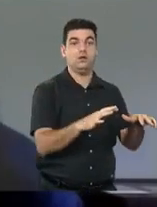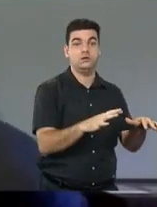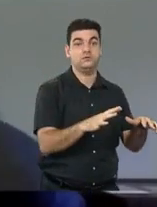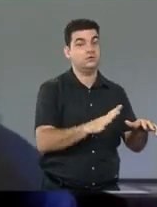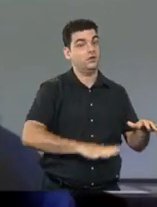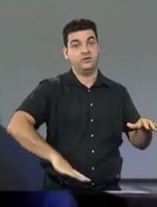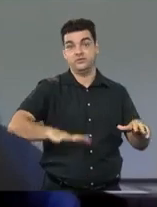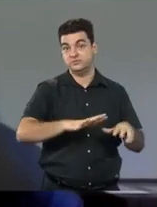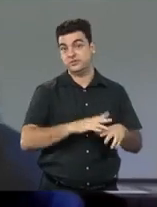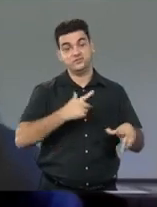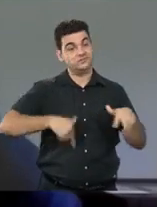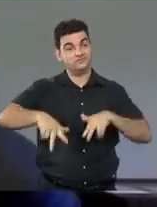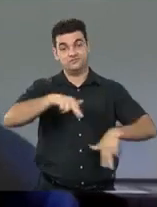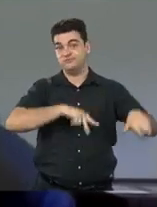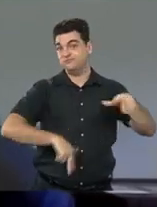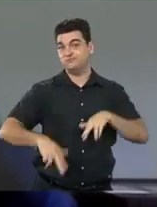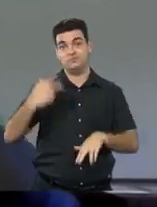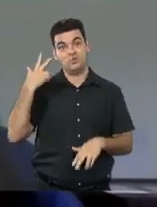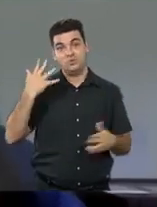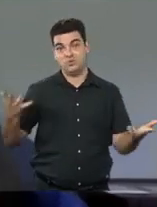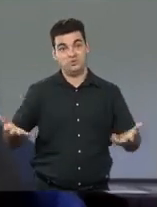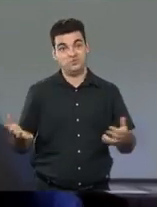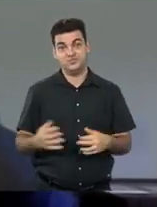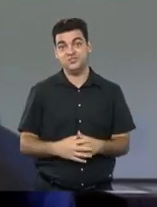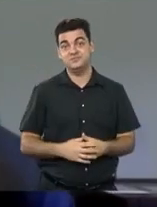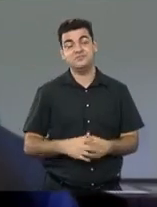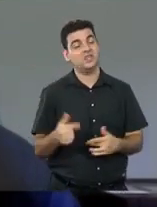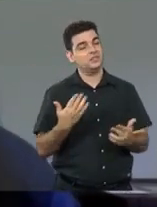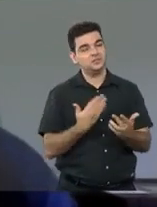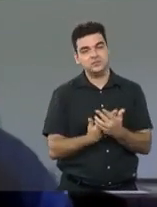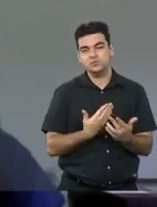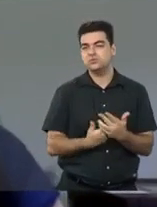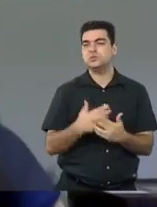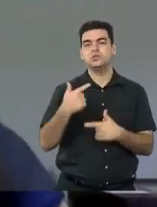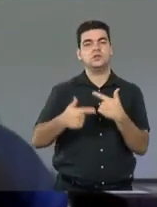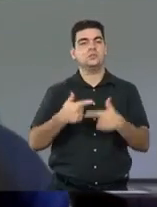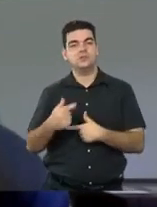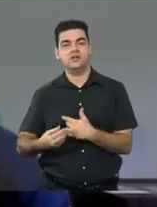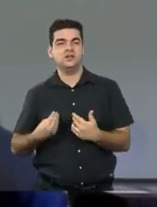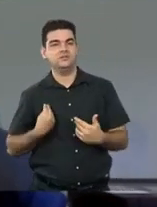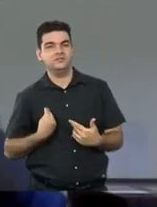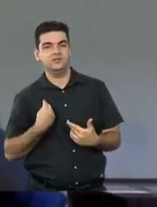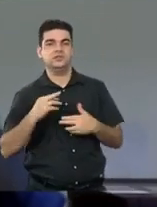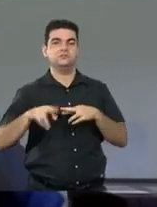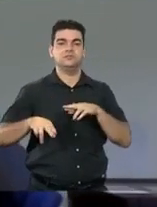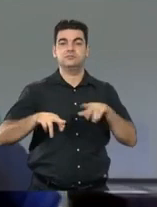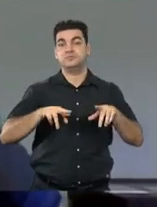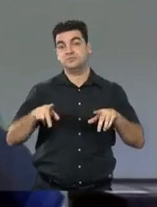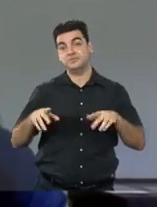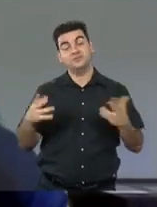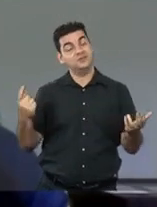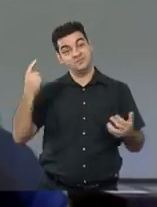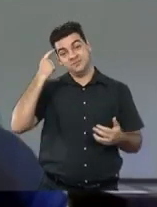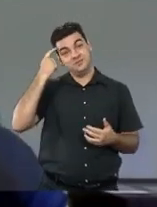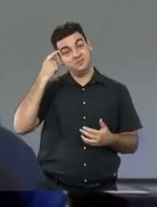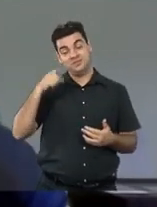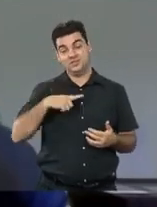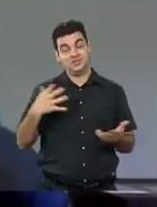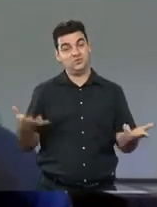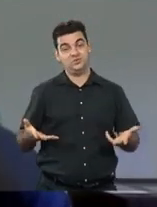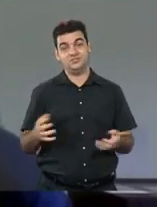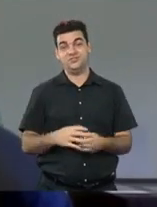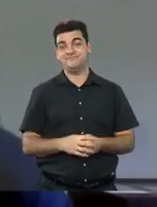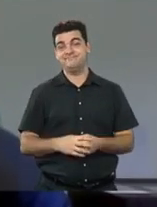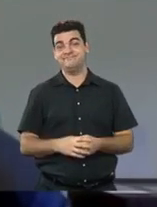espaço onde se transita, um espaço onde se estuda, onde se trabalha. E foi um pouco desse pensamento. E hoje é assim.